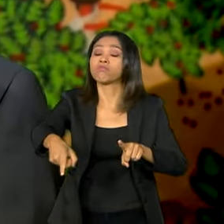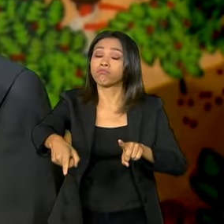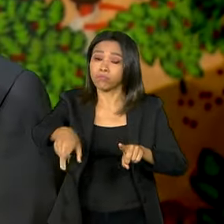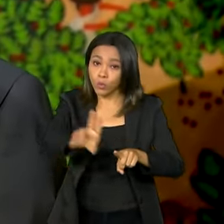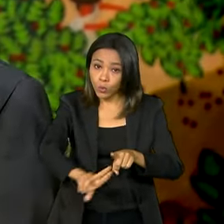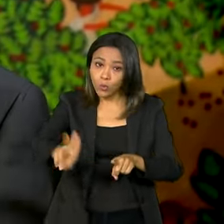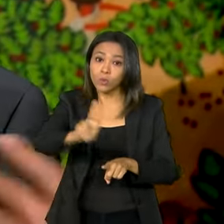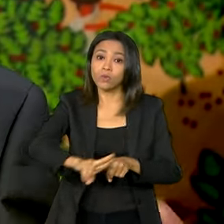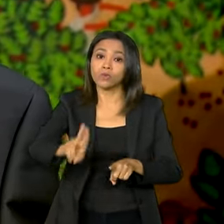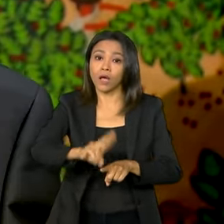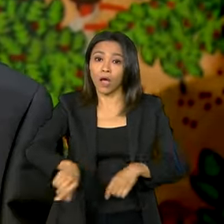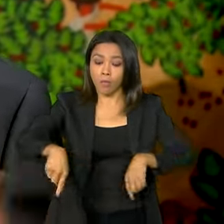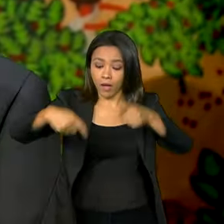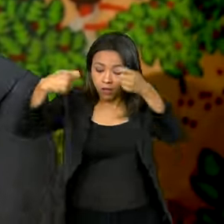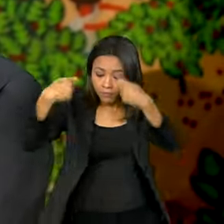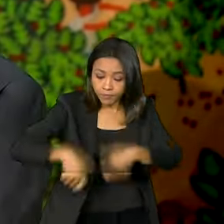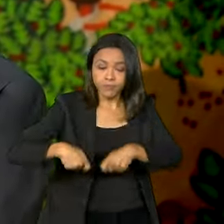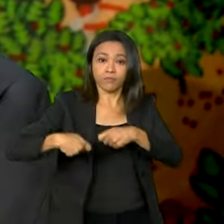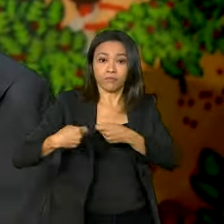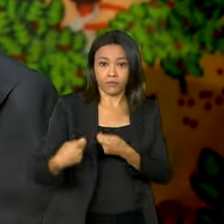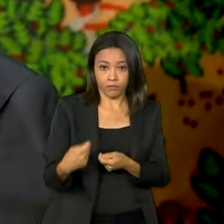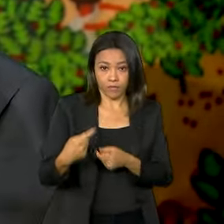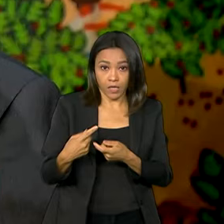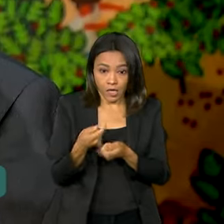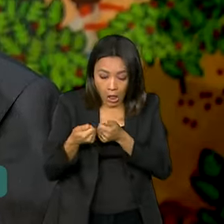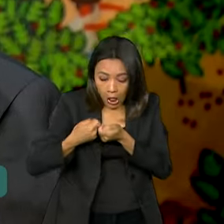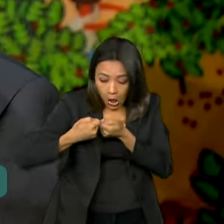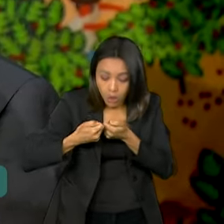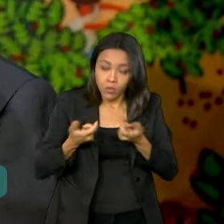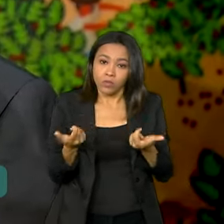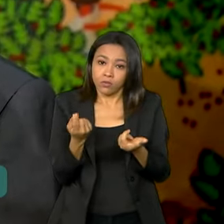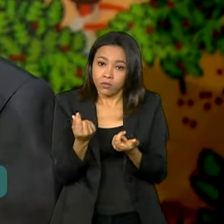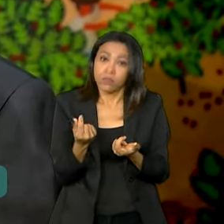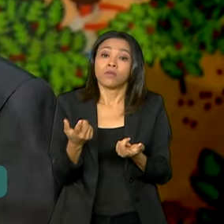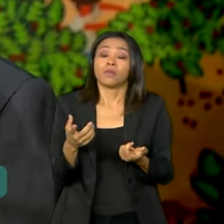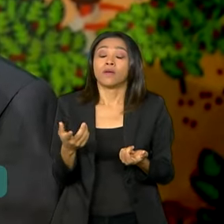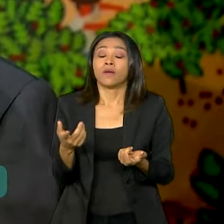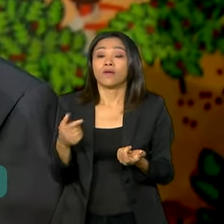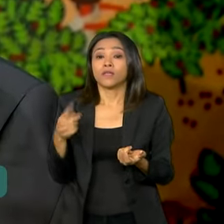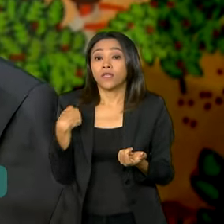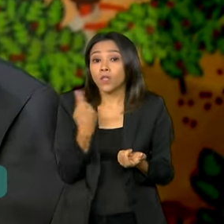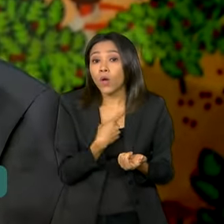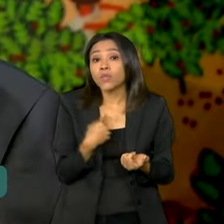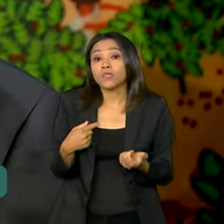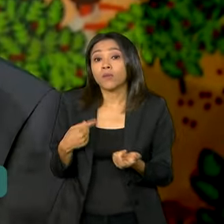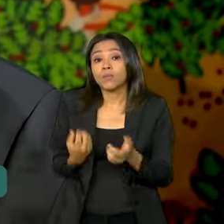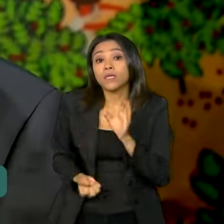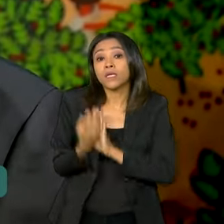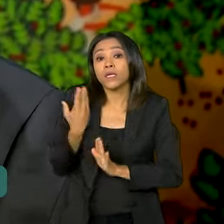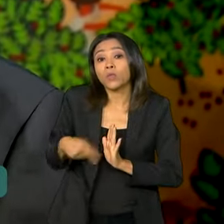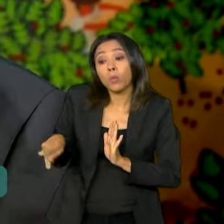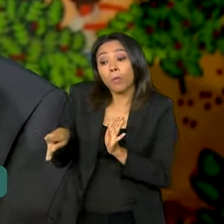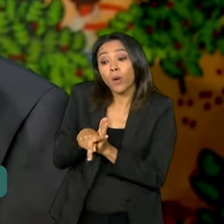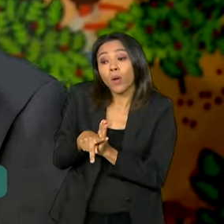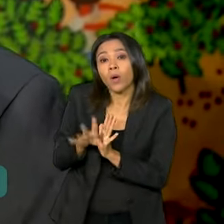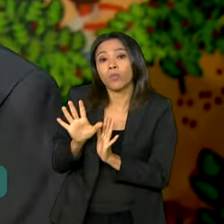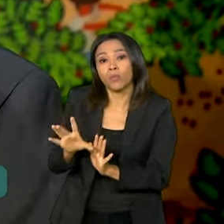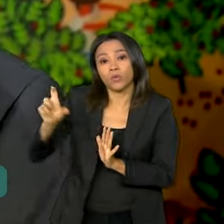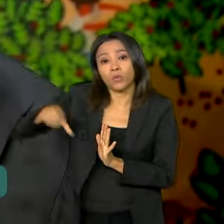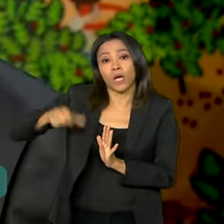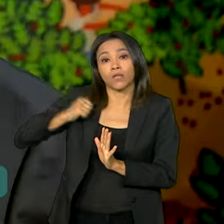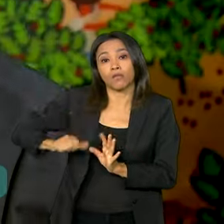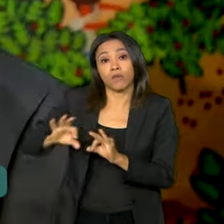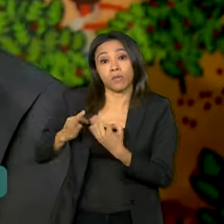já anunciada. E estamos também adotando um mecanismo próprio para o cartão do Bolsa Família,